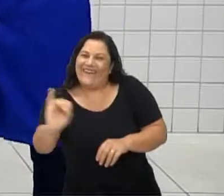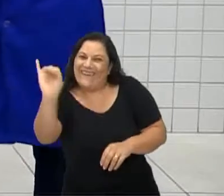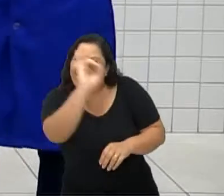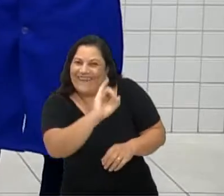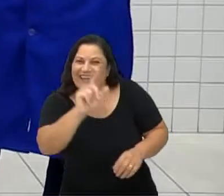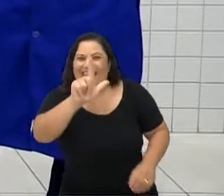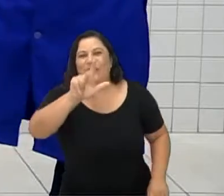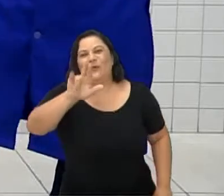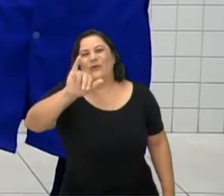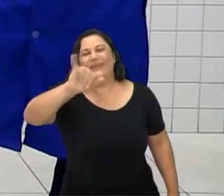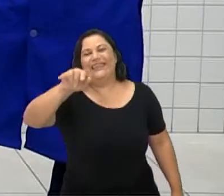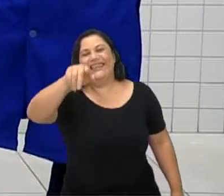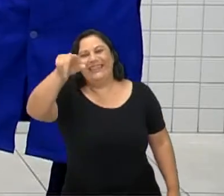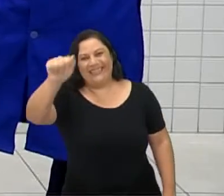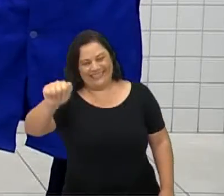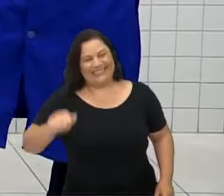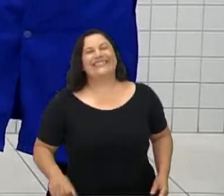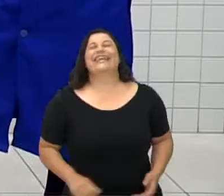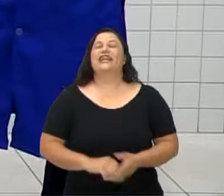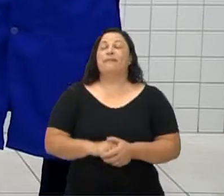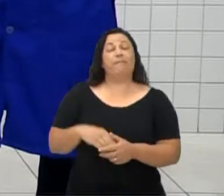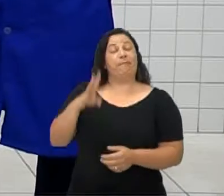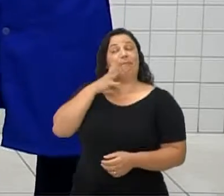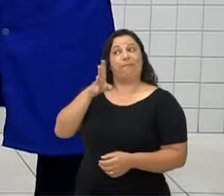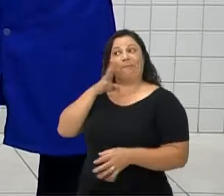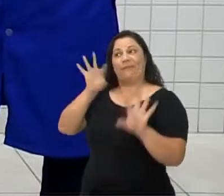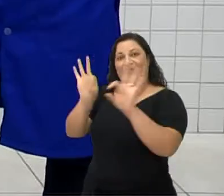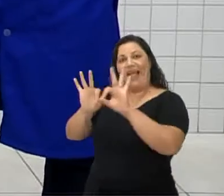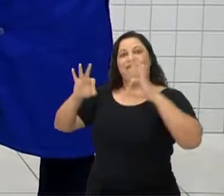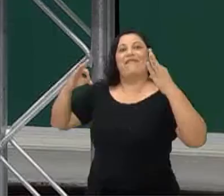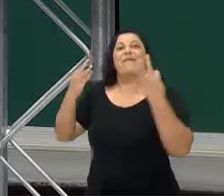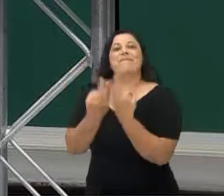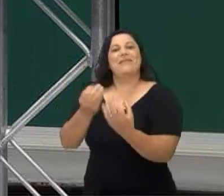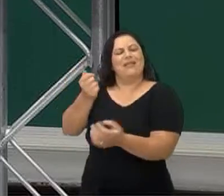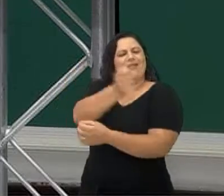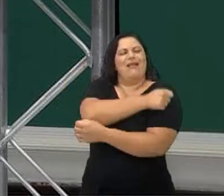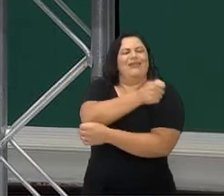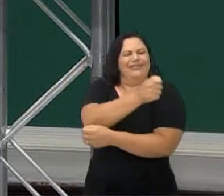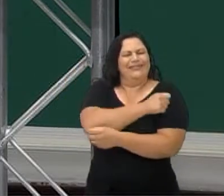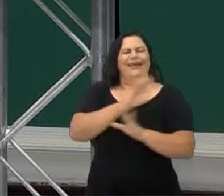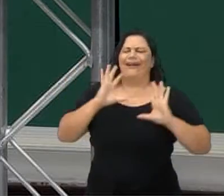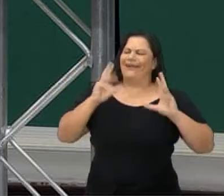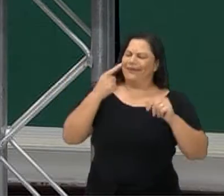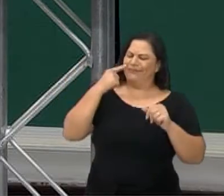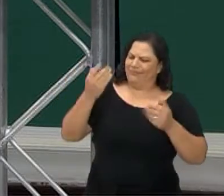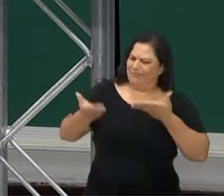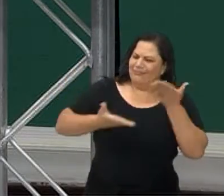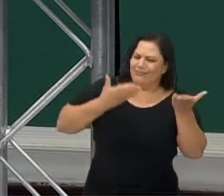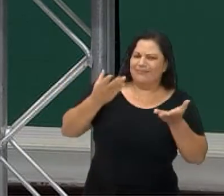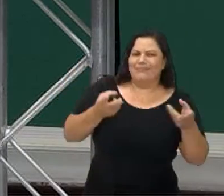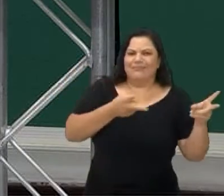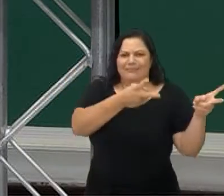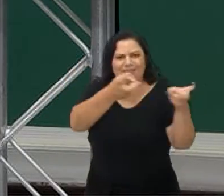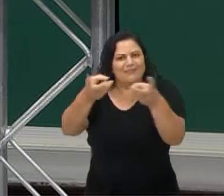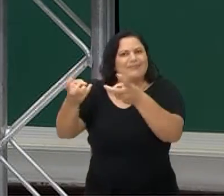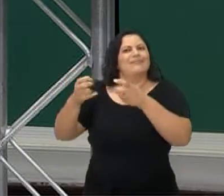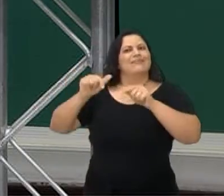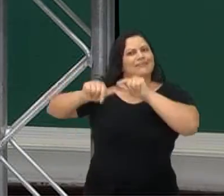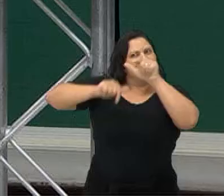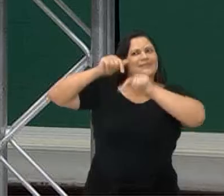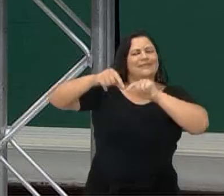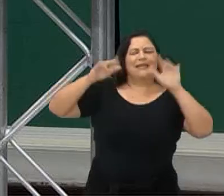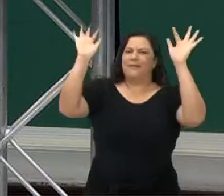Bacana isso, né? É legal quando a família, quando os nossos alunos estão prestigiando o nosso trabalho. Isso nos torna mais